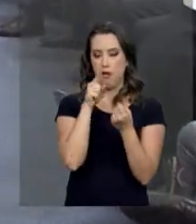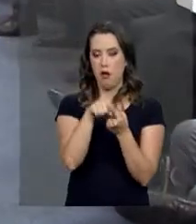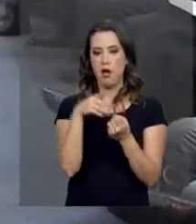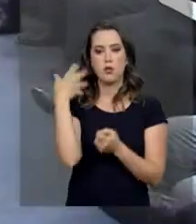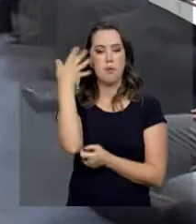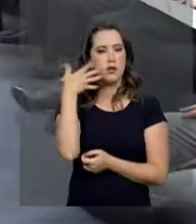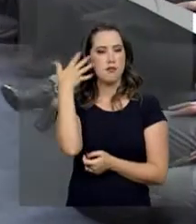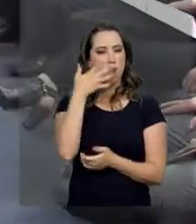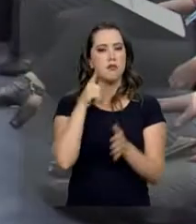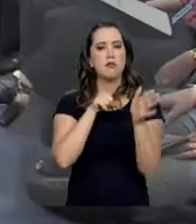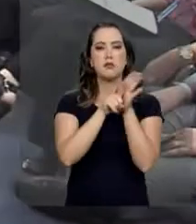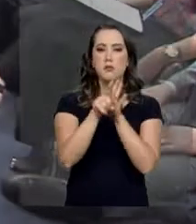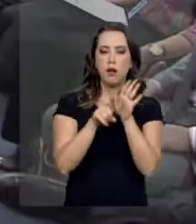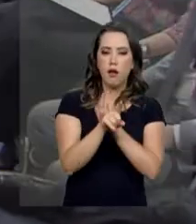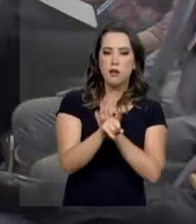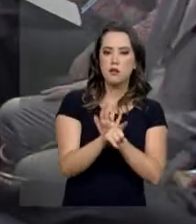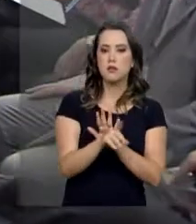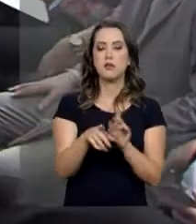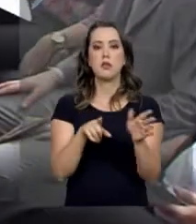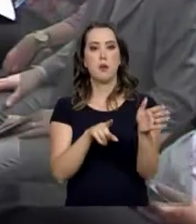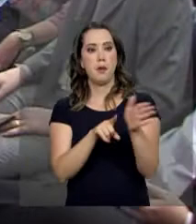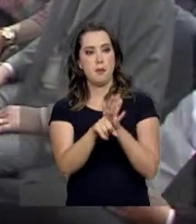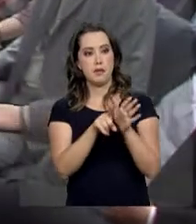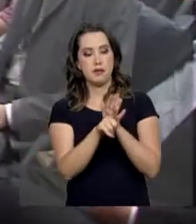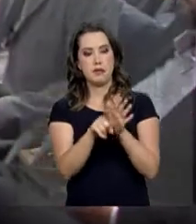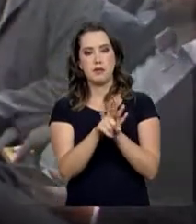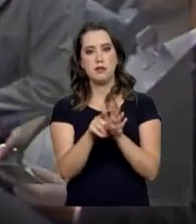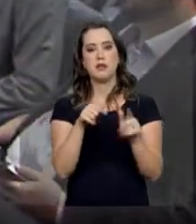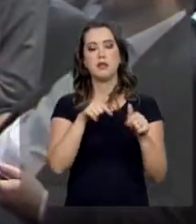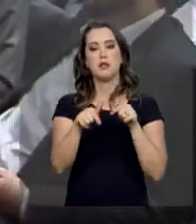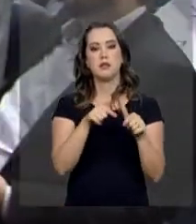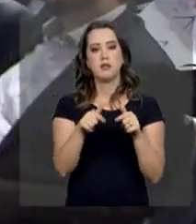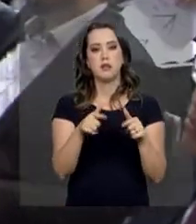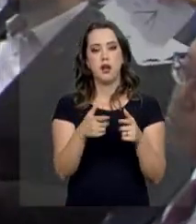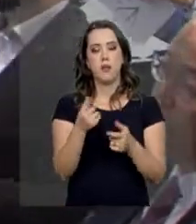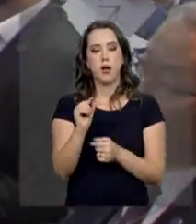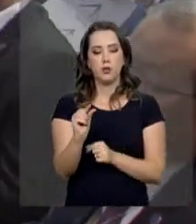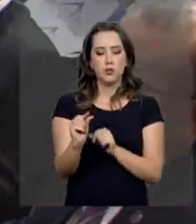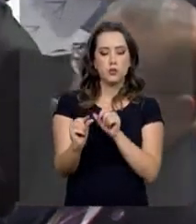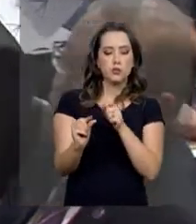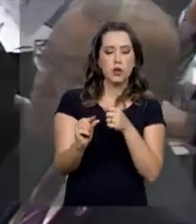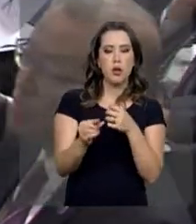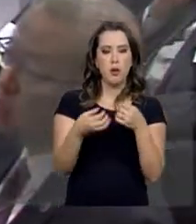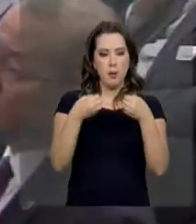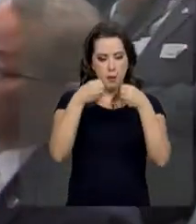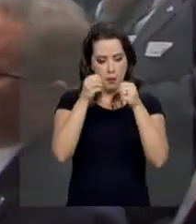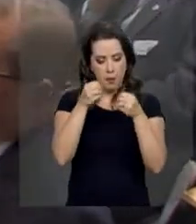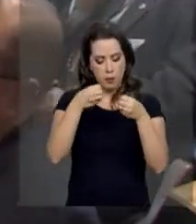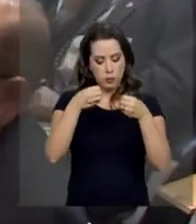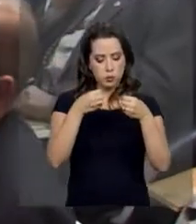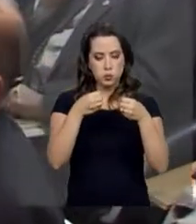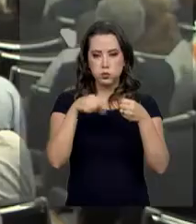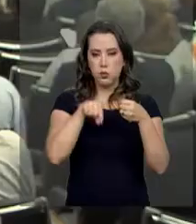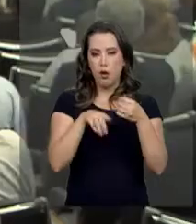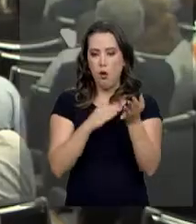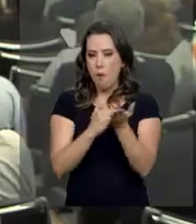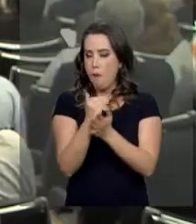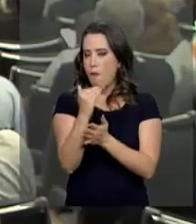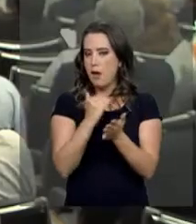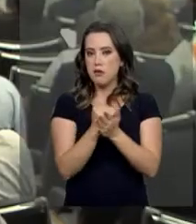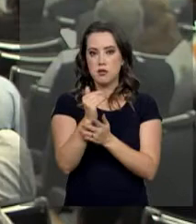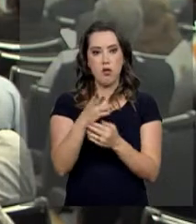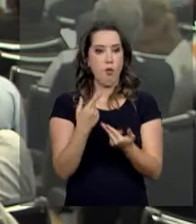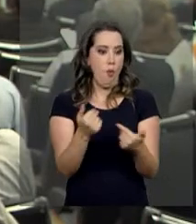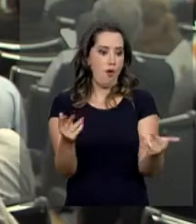pesquisa que trabalha na escala atômica e molecular, com aplicação em diversas áreas do nosso cotidiano, desde a fabricação de